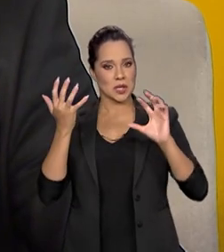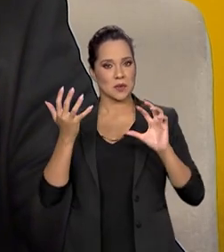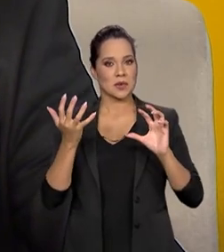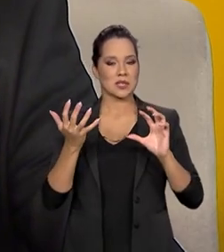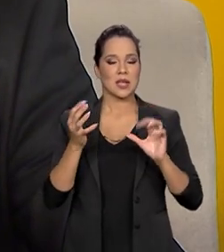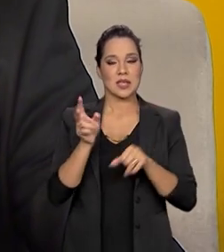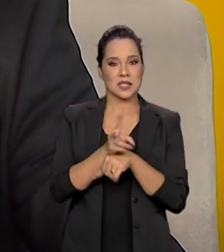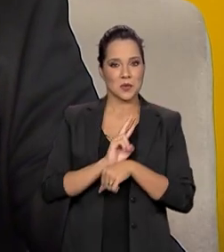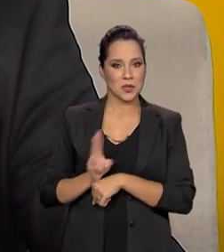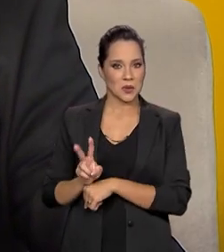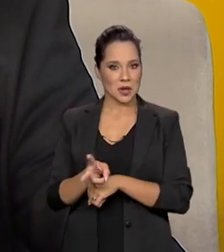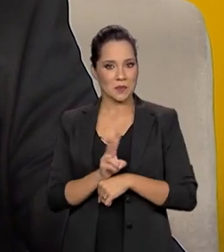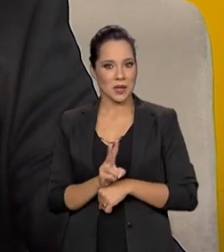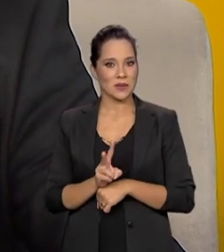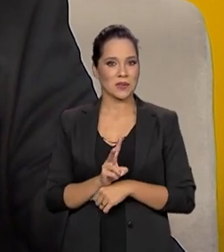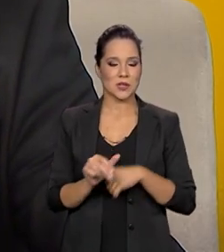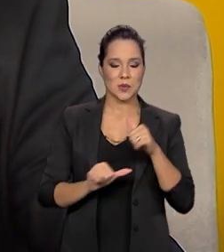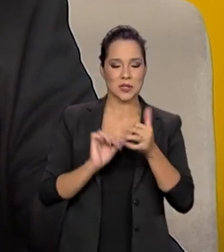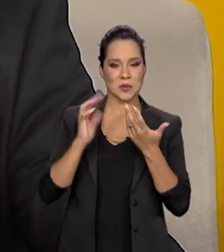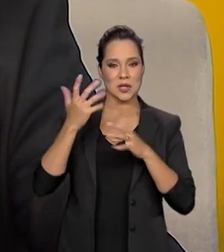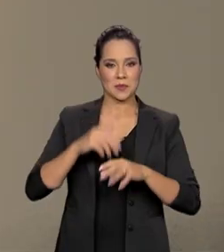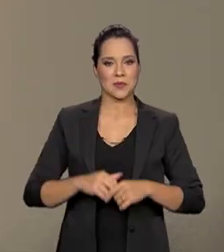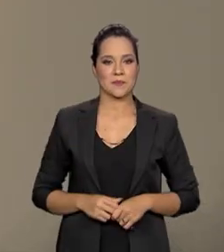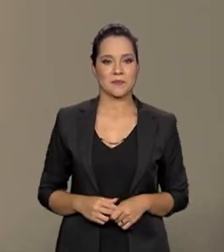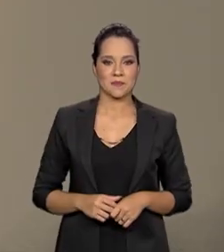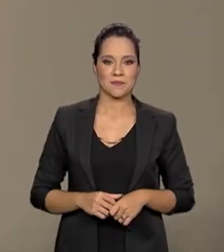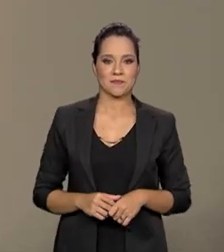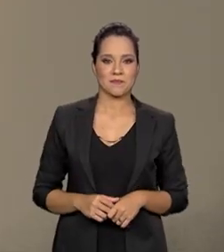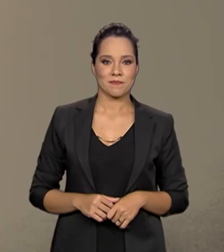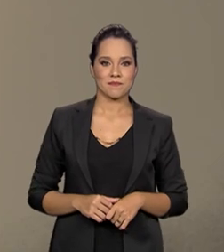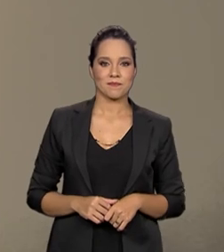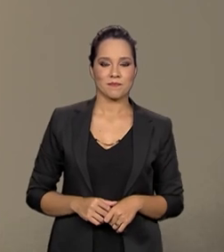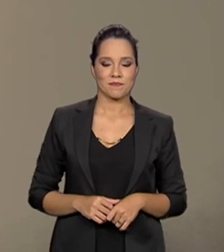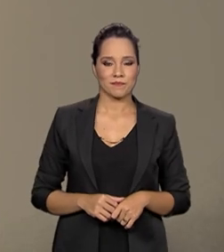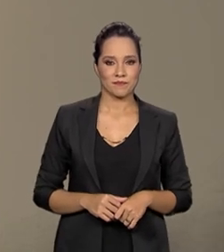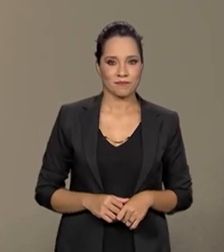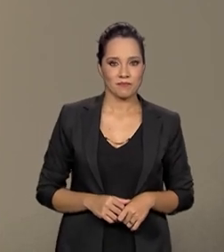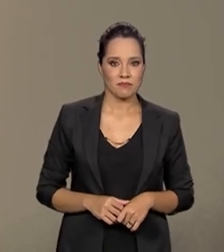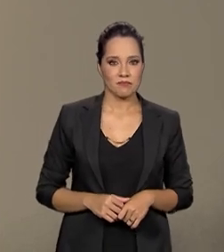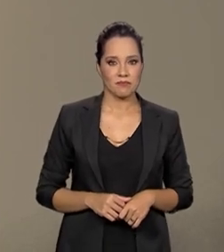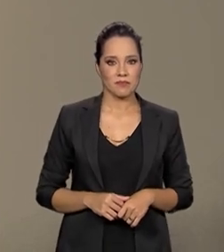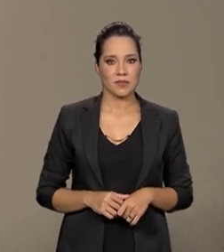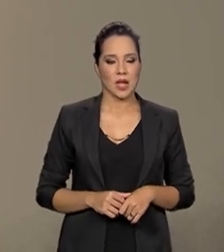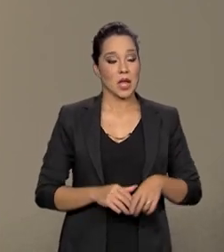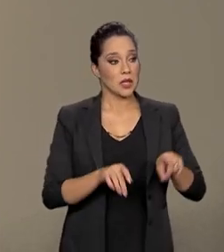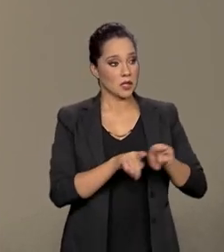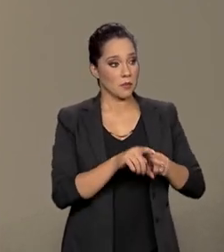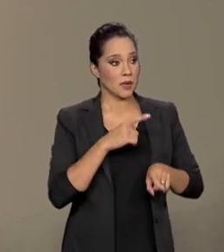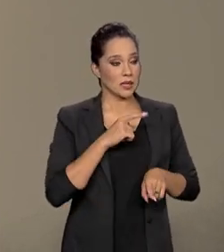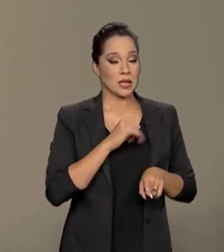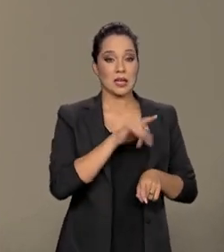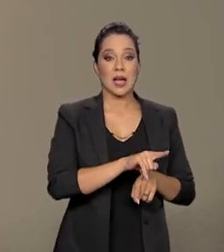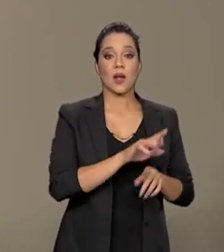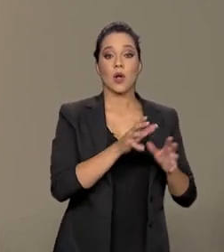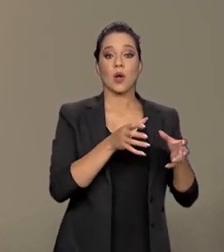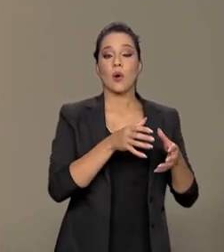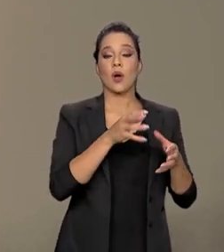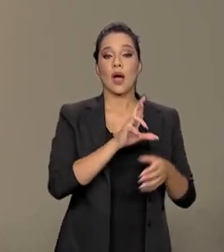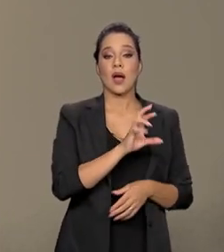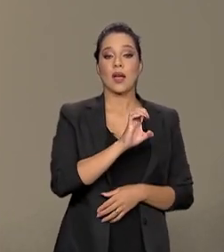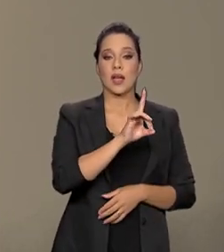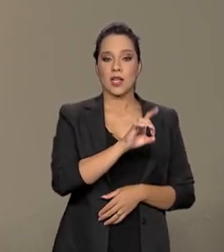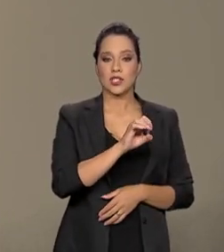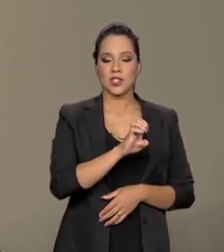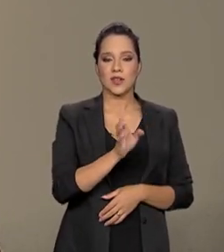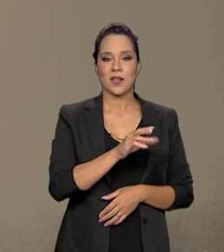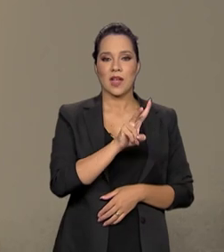nesse monitoramento das mudanças climáticas. E também a gente tem essa questão da rede vírus, que o